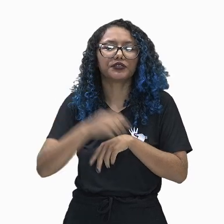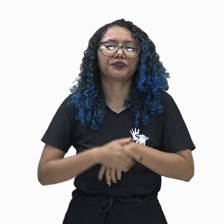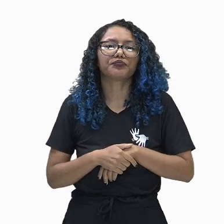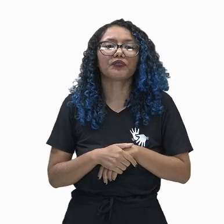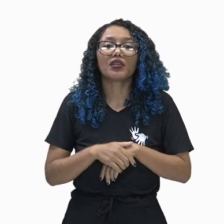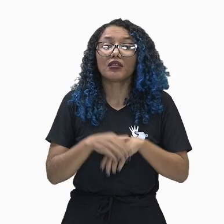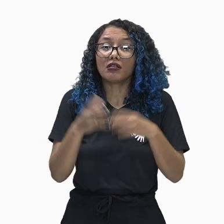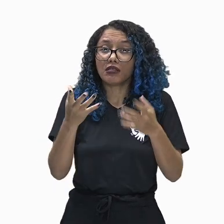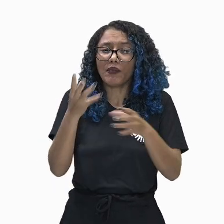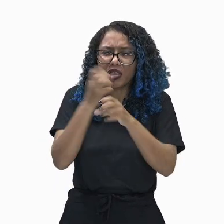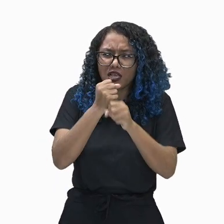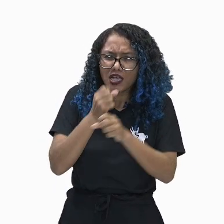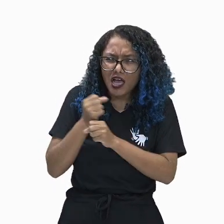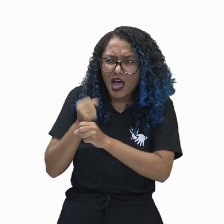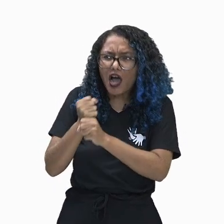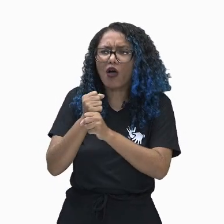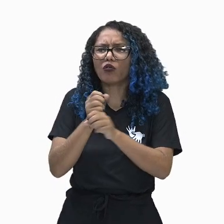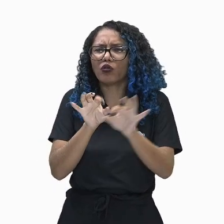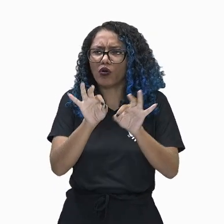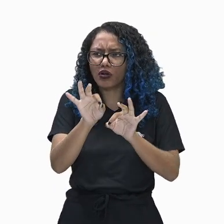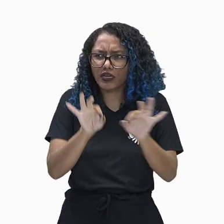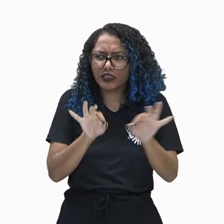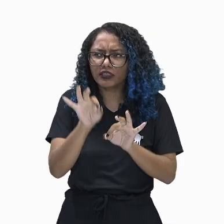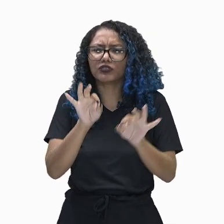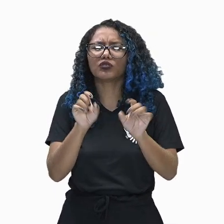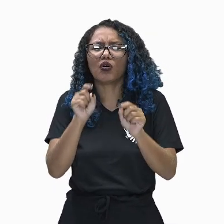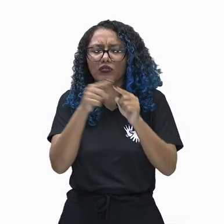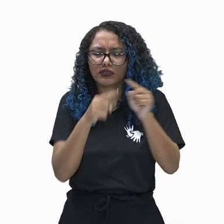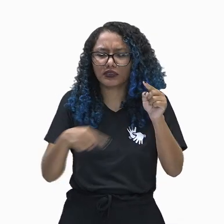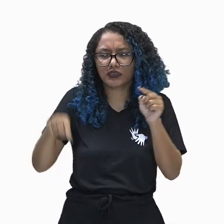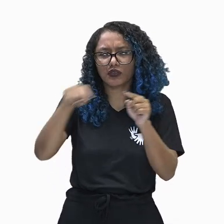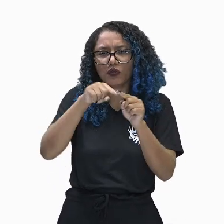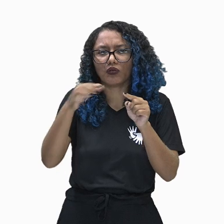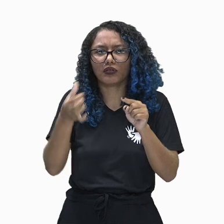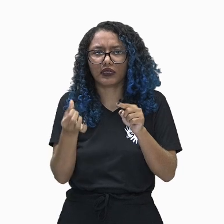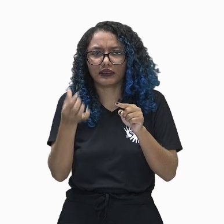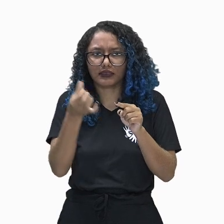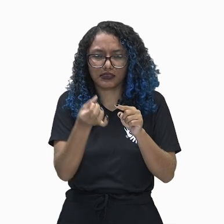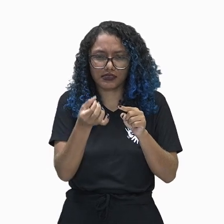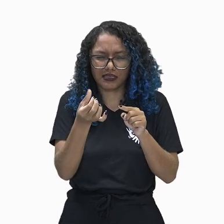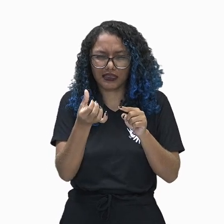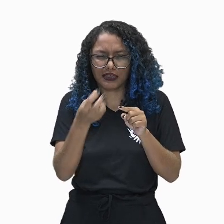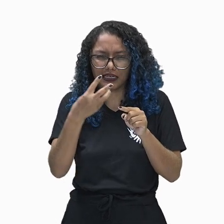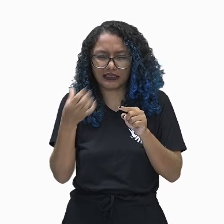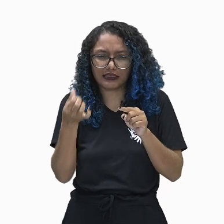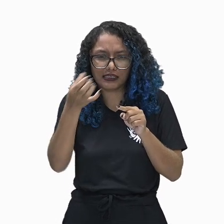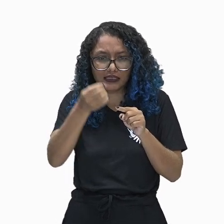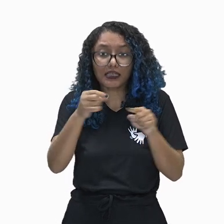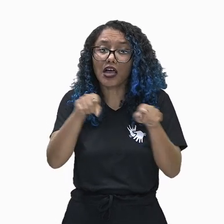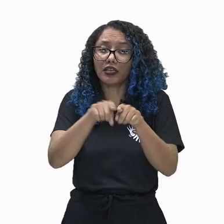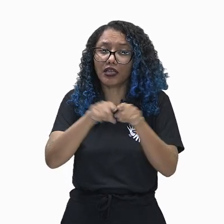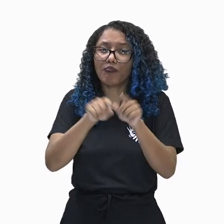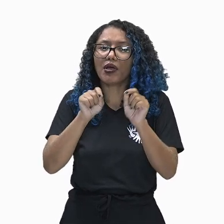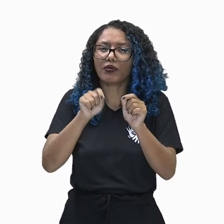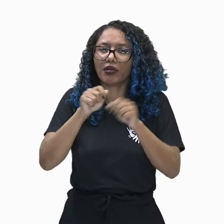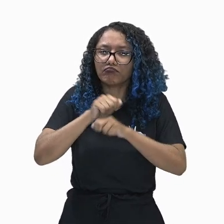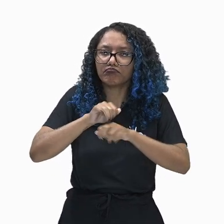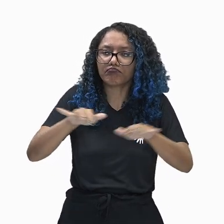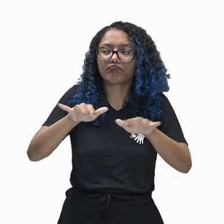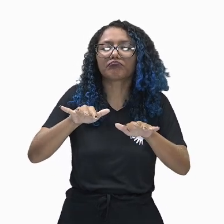o círculo em 360 graus e instituíram o ensino da matemática e, claro, Da